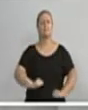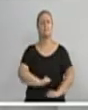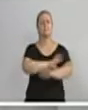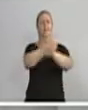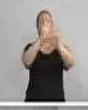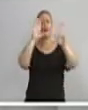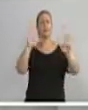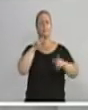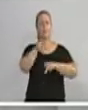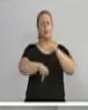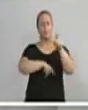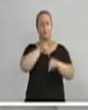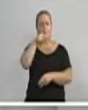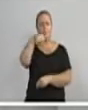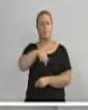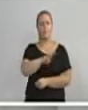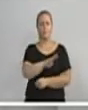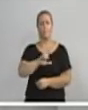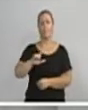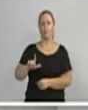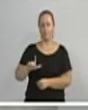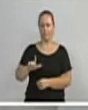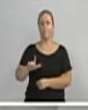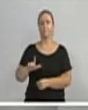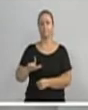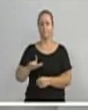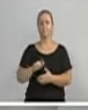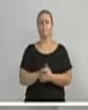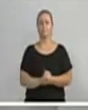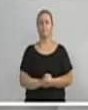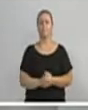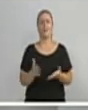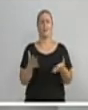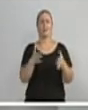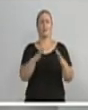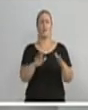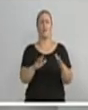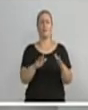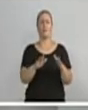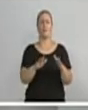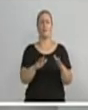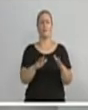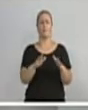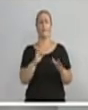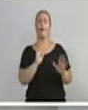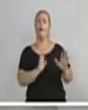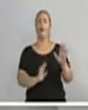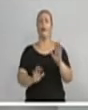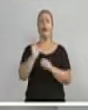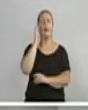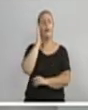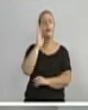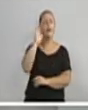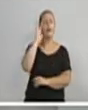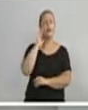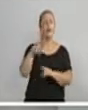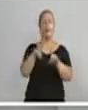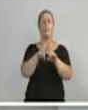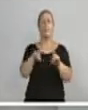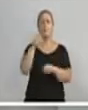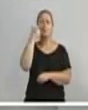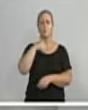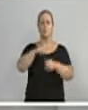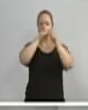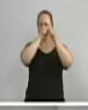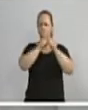população de Blumenau, e não utilizando ele de falsa pretensão, mas quem sabe a gente poder divulgar e